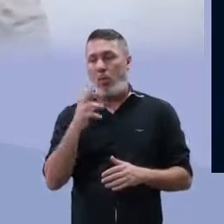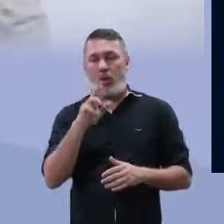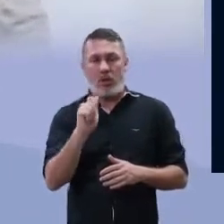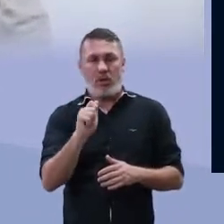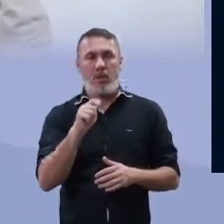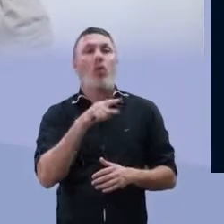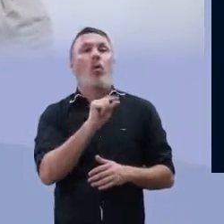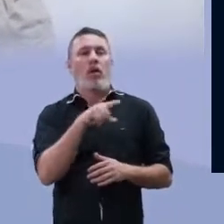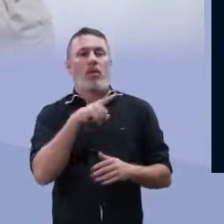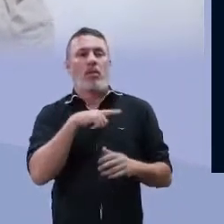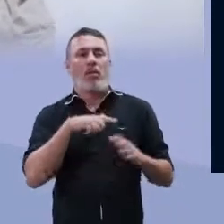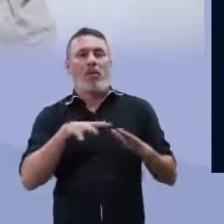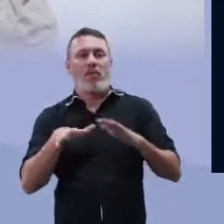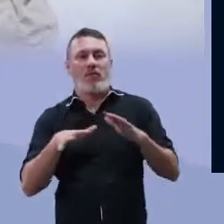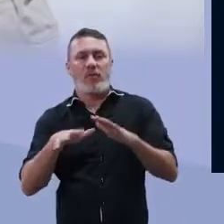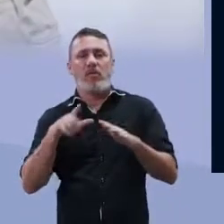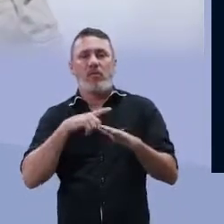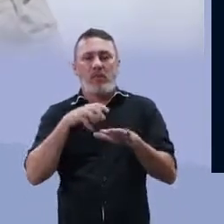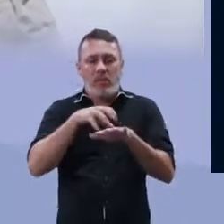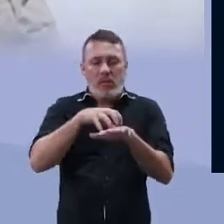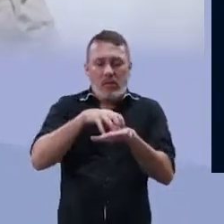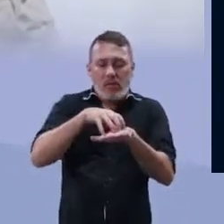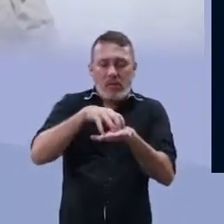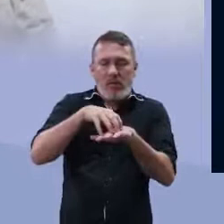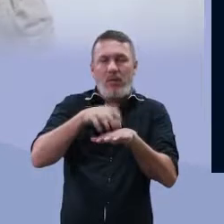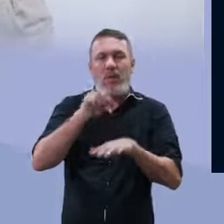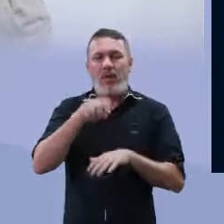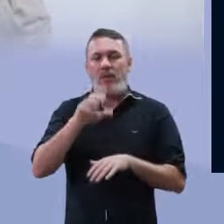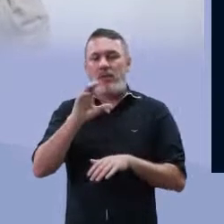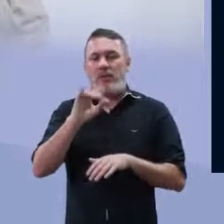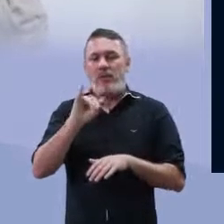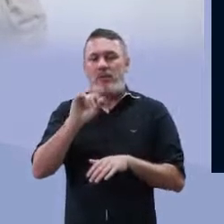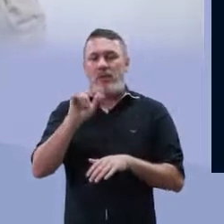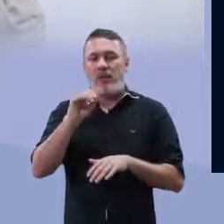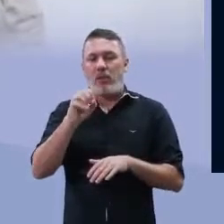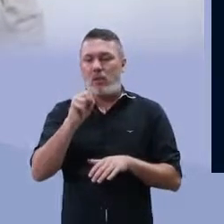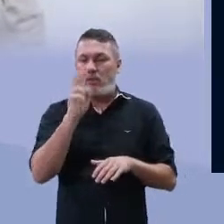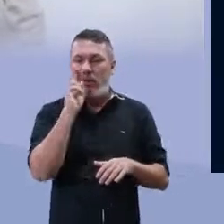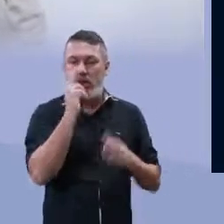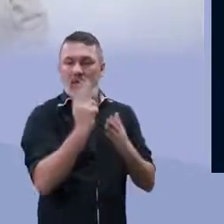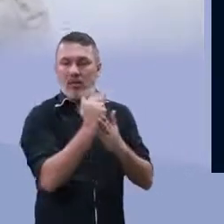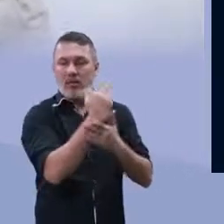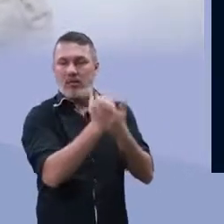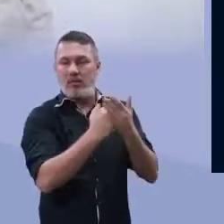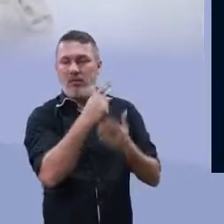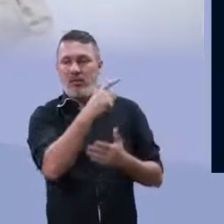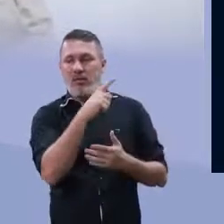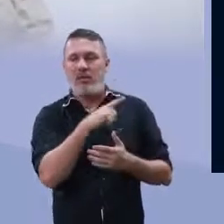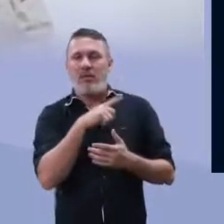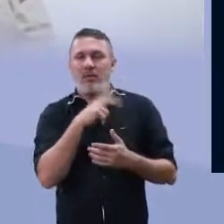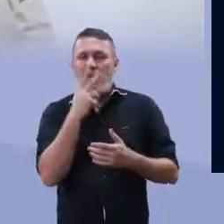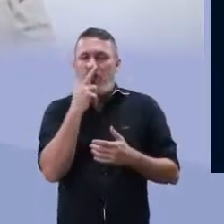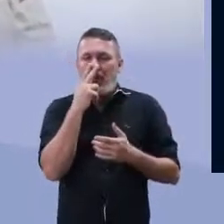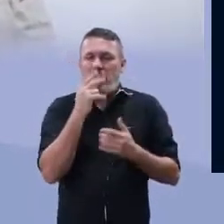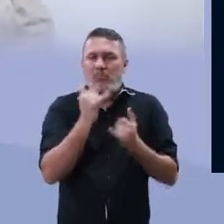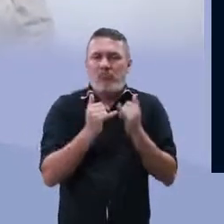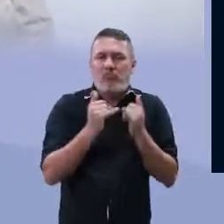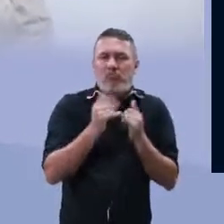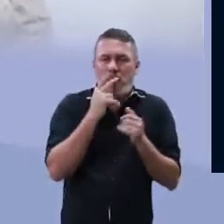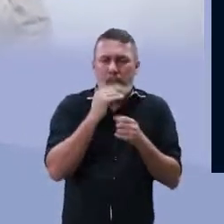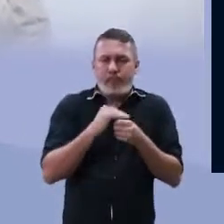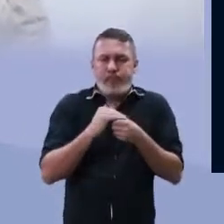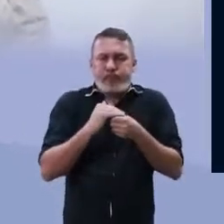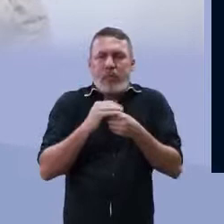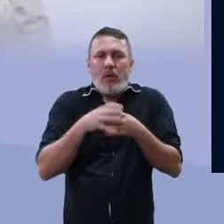E o cilióforo são aqueles que vão se locomover através de cílios. Alguns têm esses tricocistos, que é um